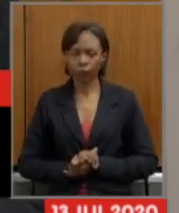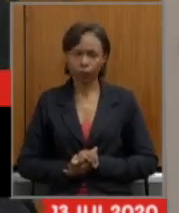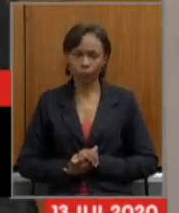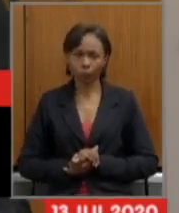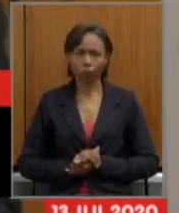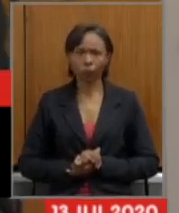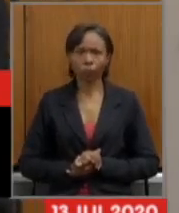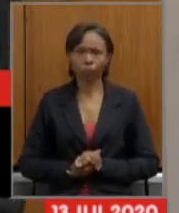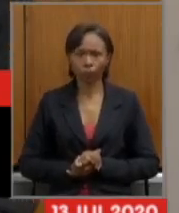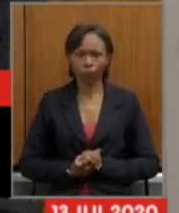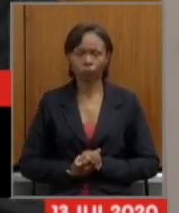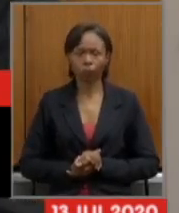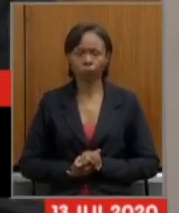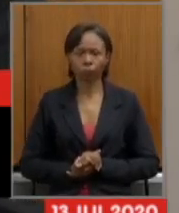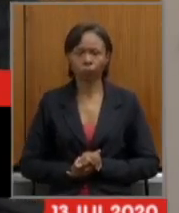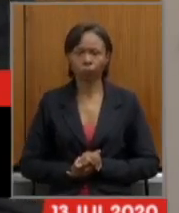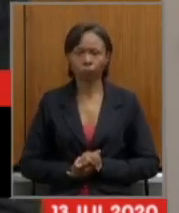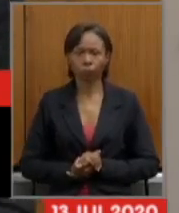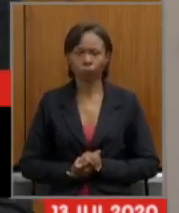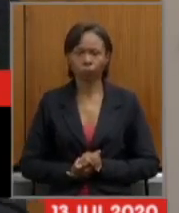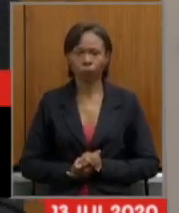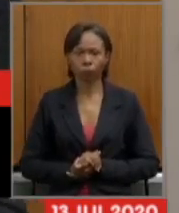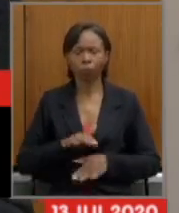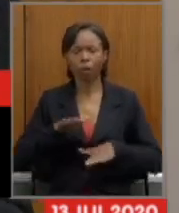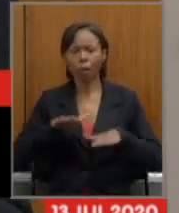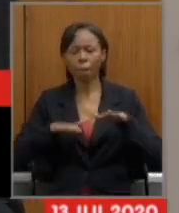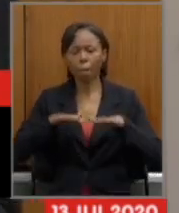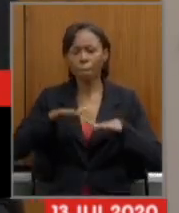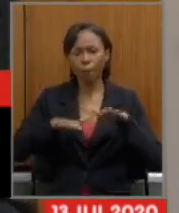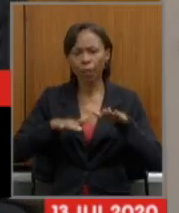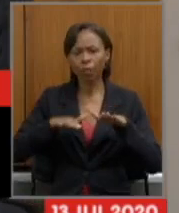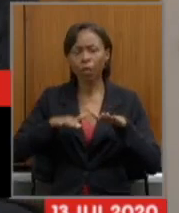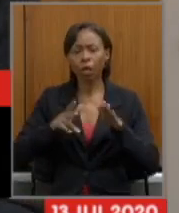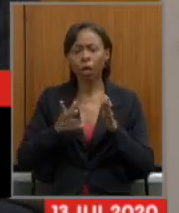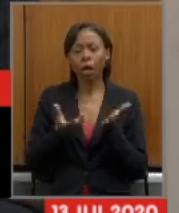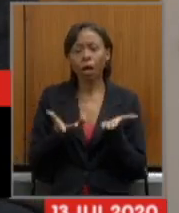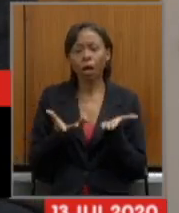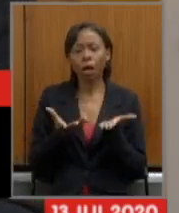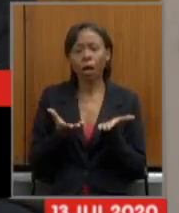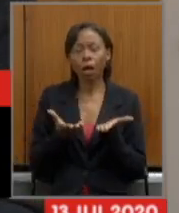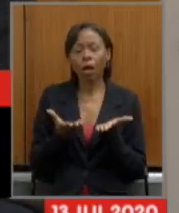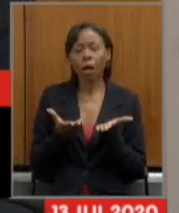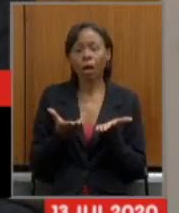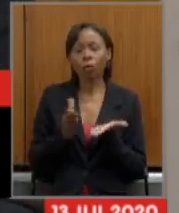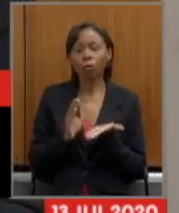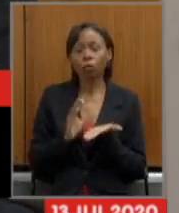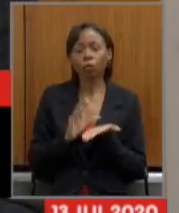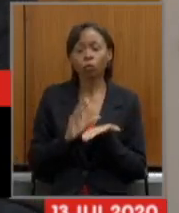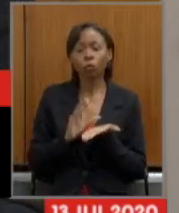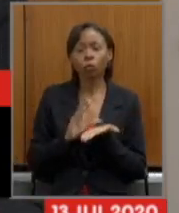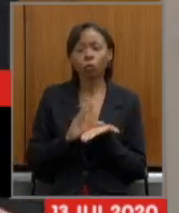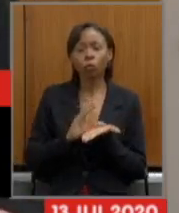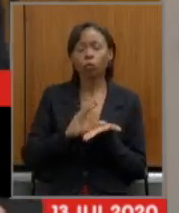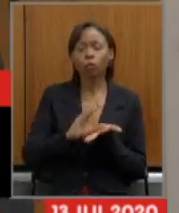na média a contribuição não pode ser menor do que a contribuição